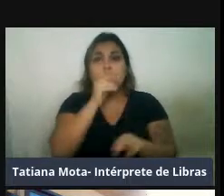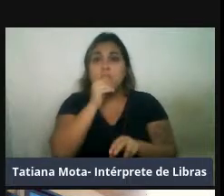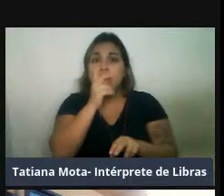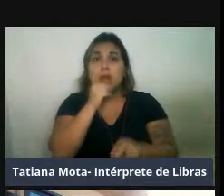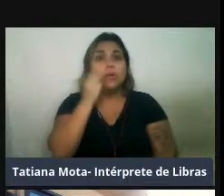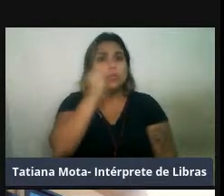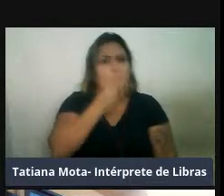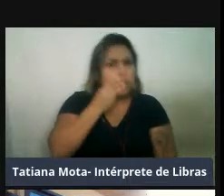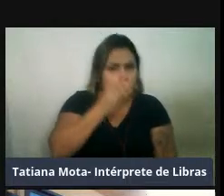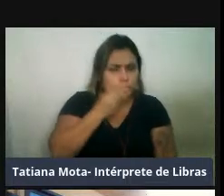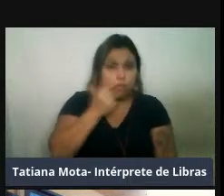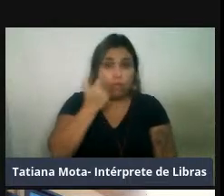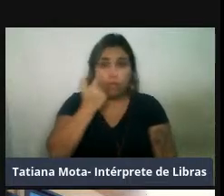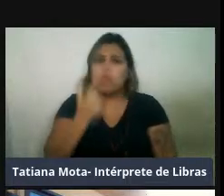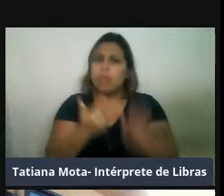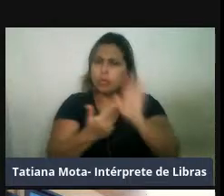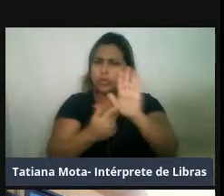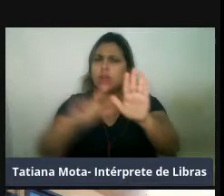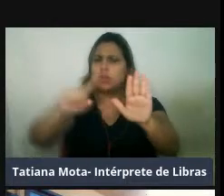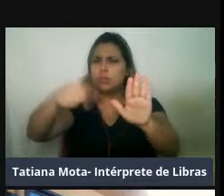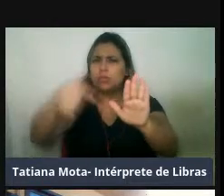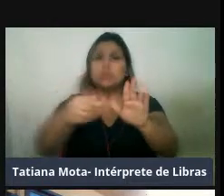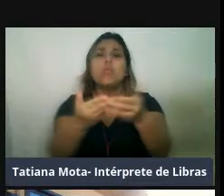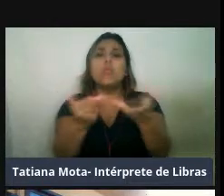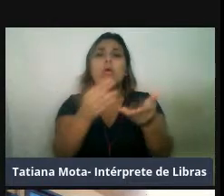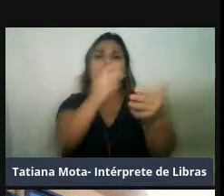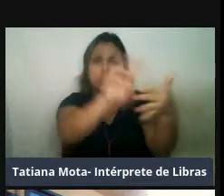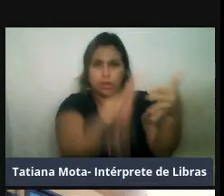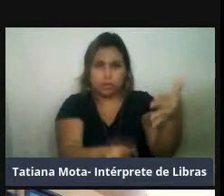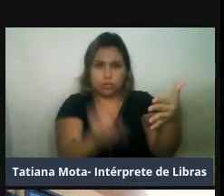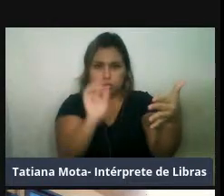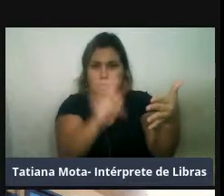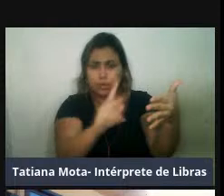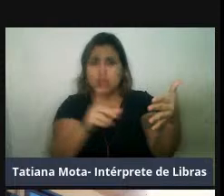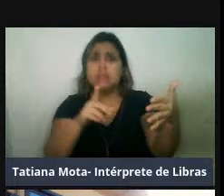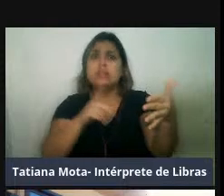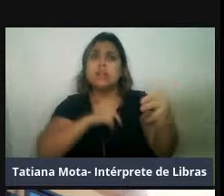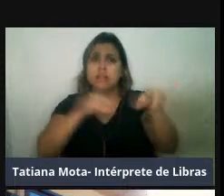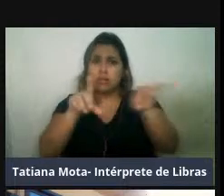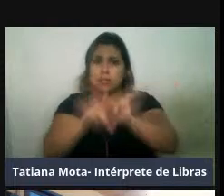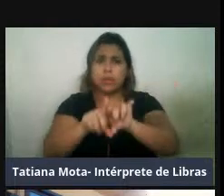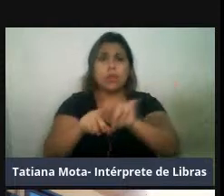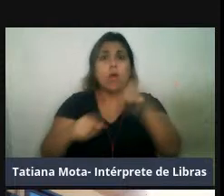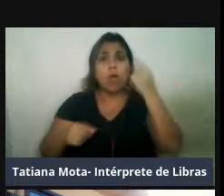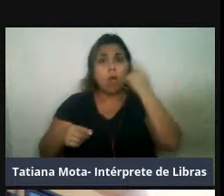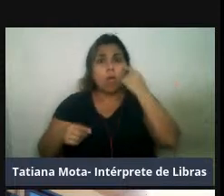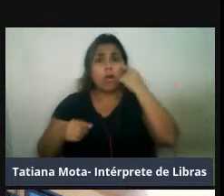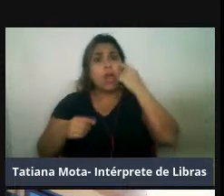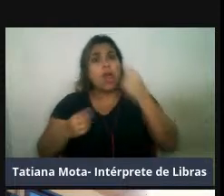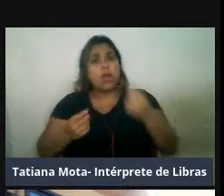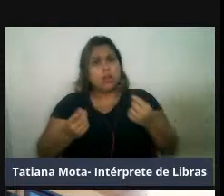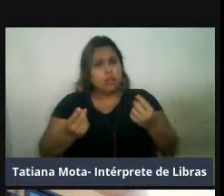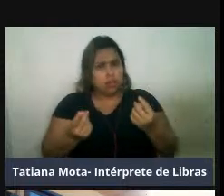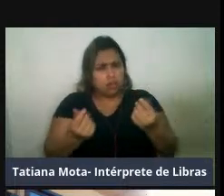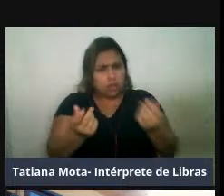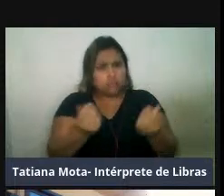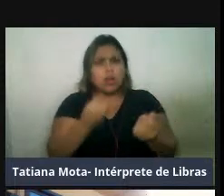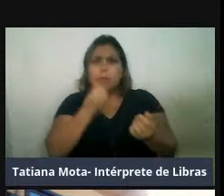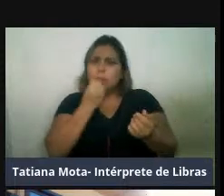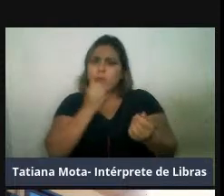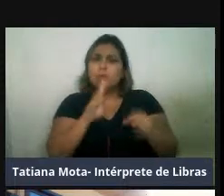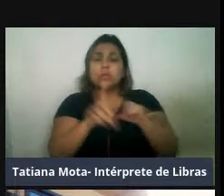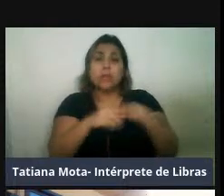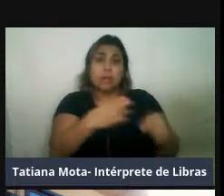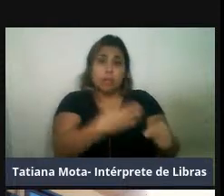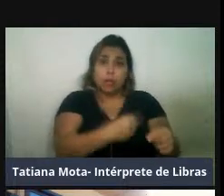mencionar algumas depois. E a gente tem um gradiente latitudinal de riqueza dos mamíferos marinhos, dos mamíferos marinhos,